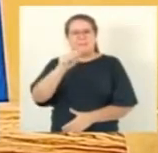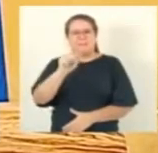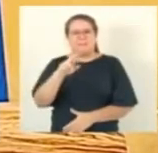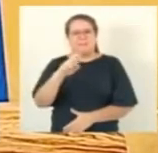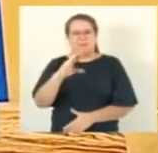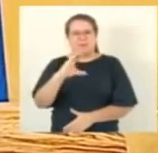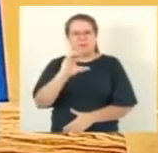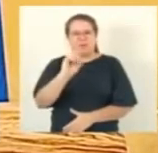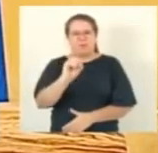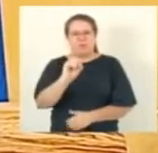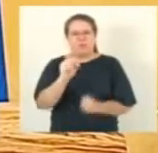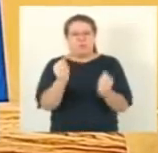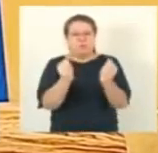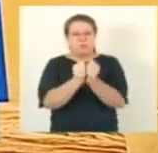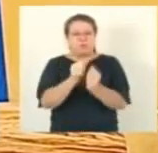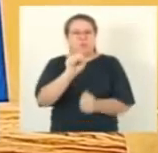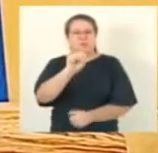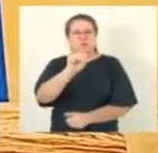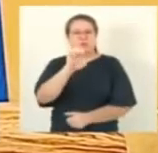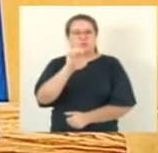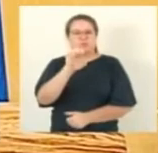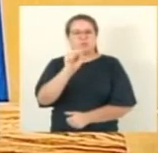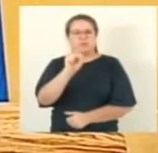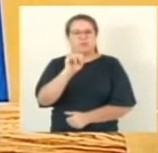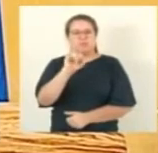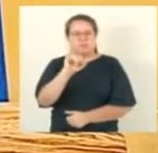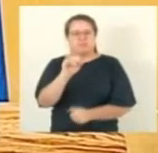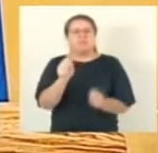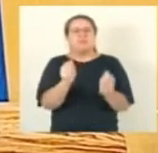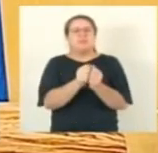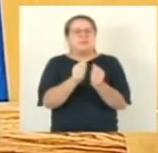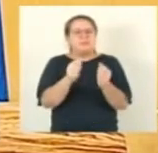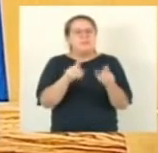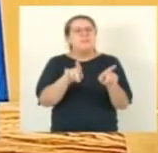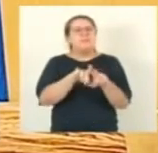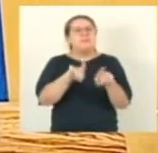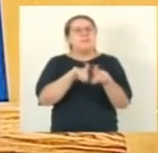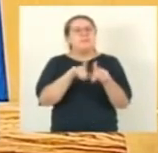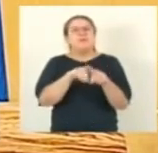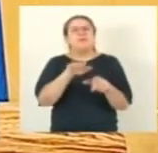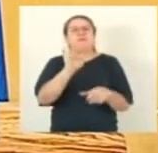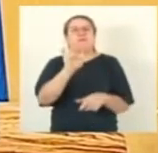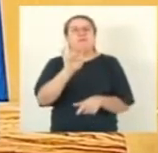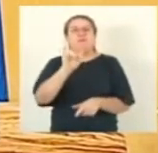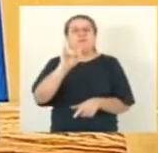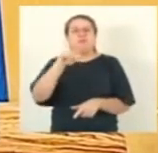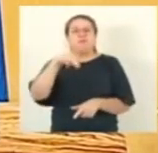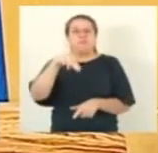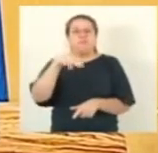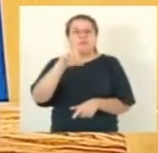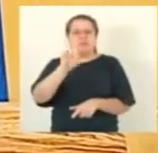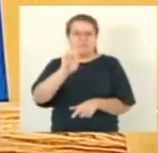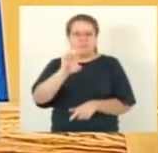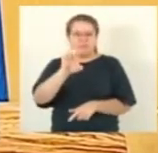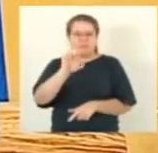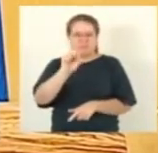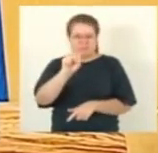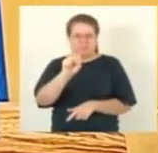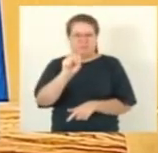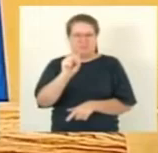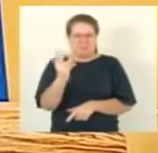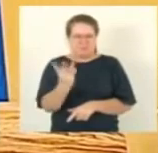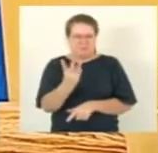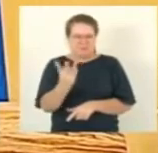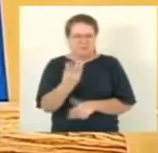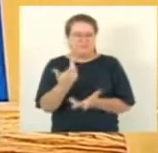o SESI e com a Federação das Indústrias, o FINDES. Então, é um prédio bastante